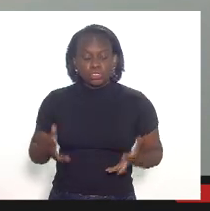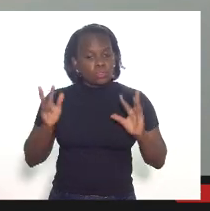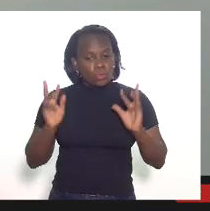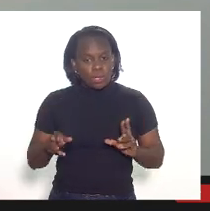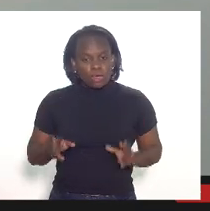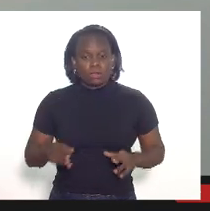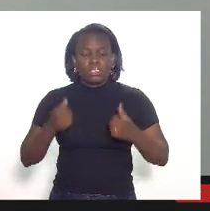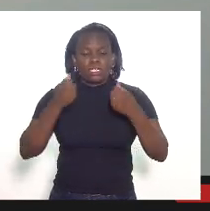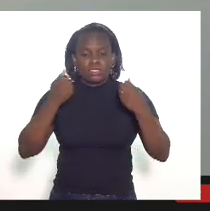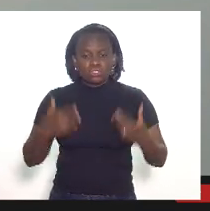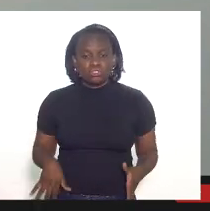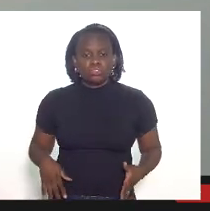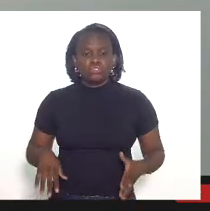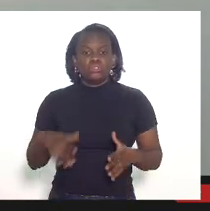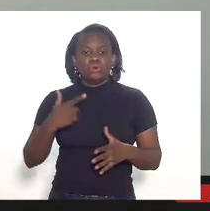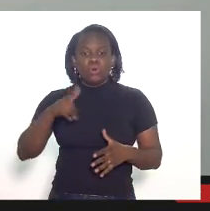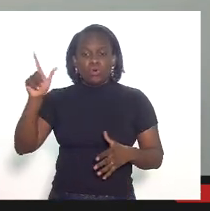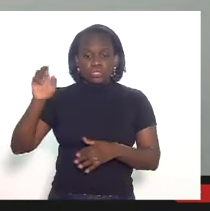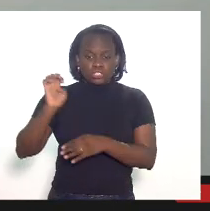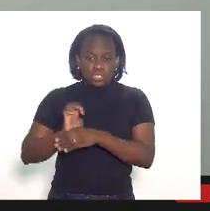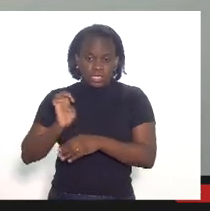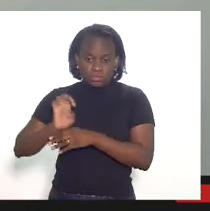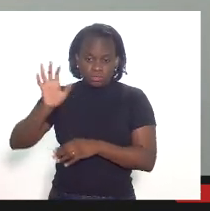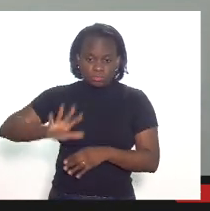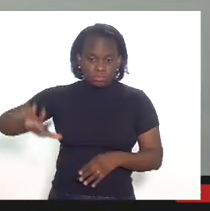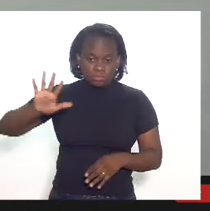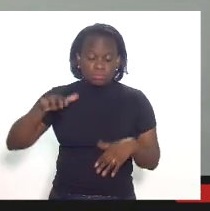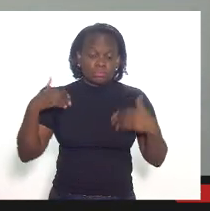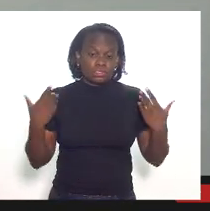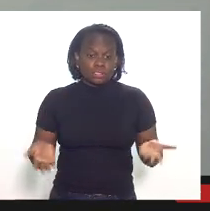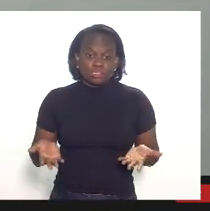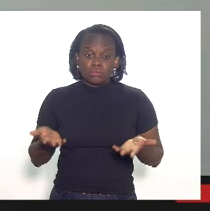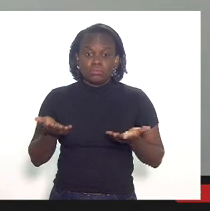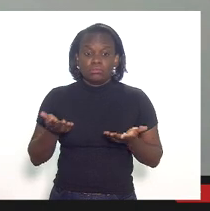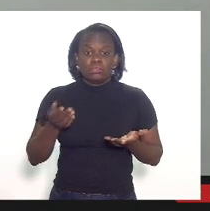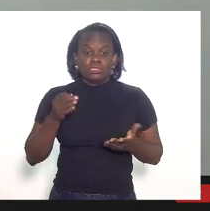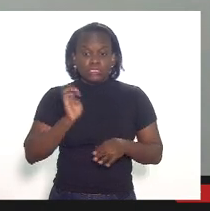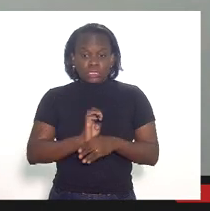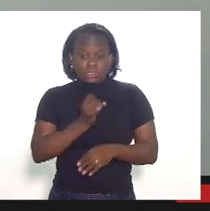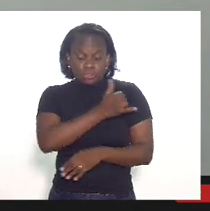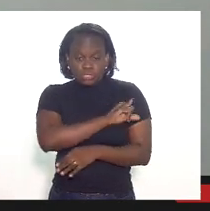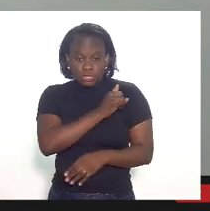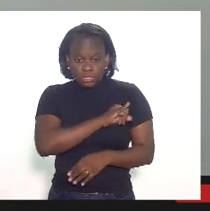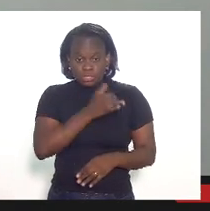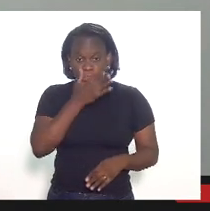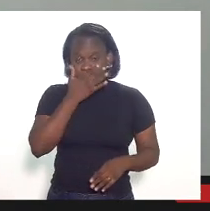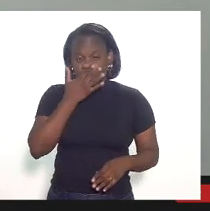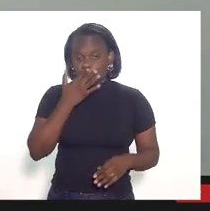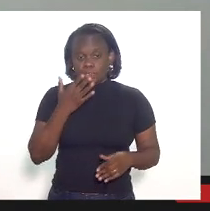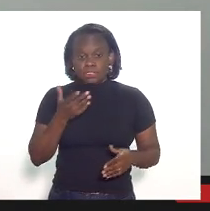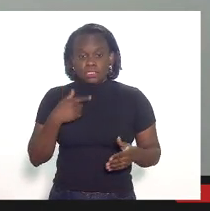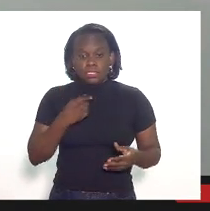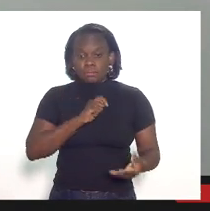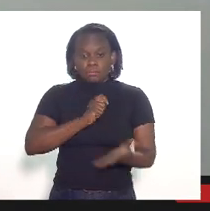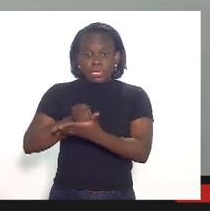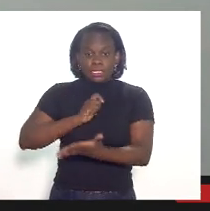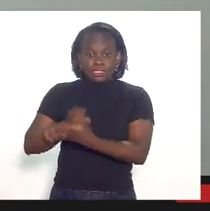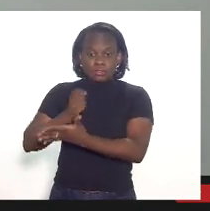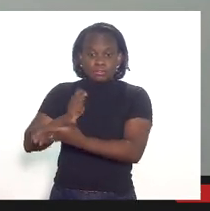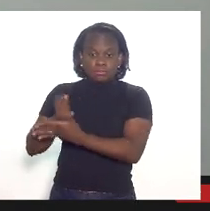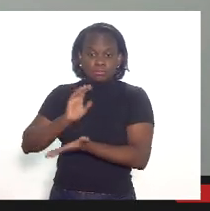foram feitos em outros estados então assim basicamente o estado do Rio de Janeiro está financiando